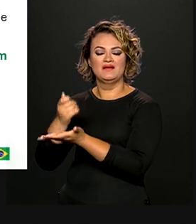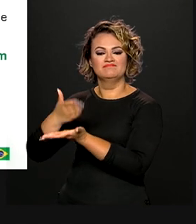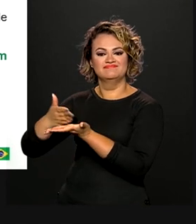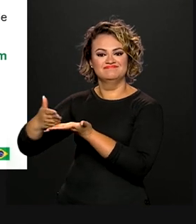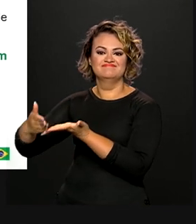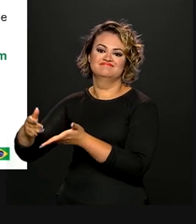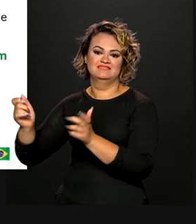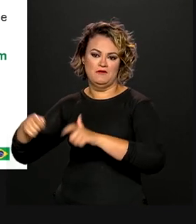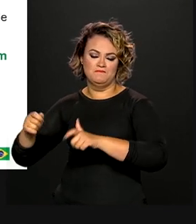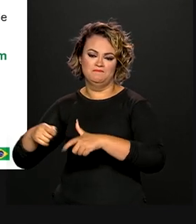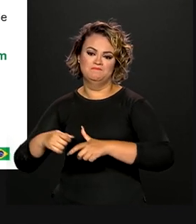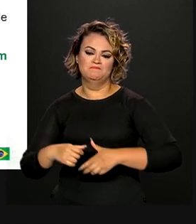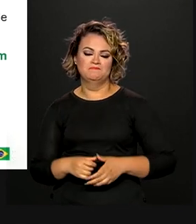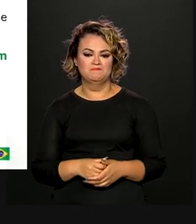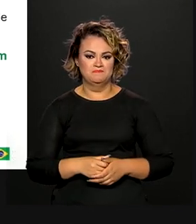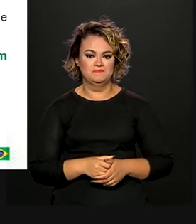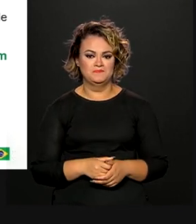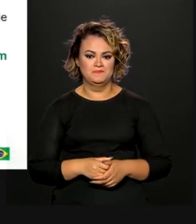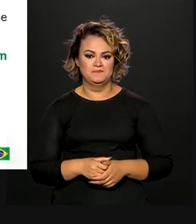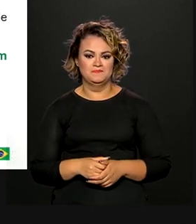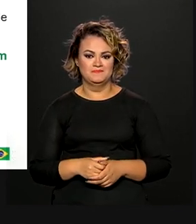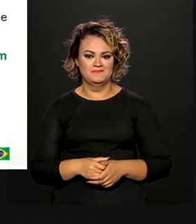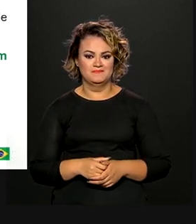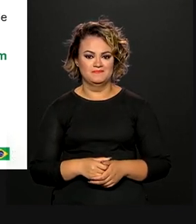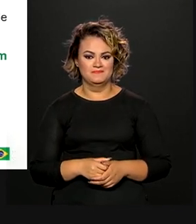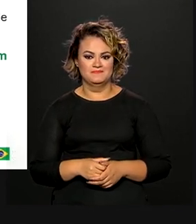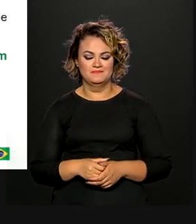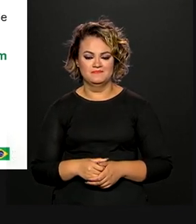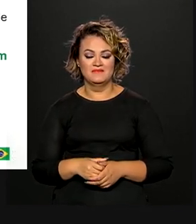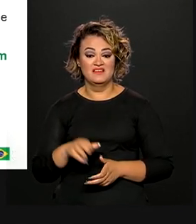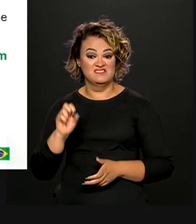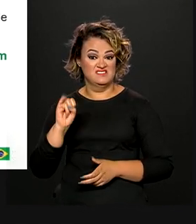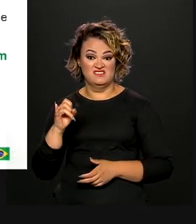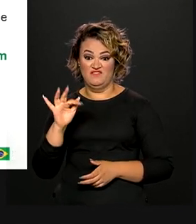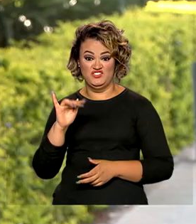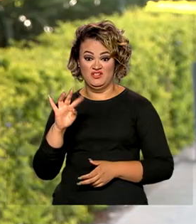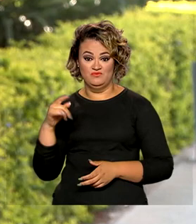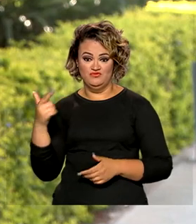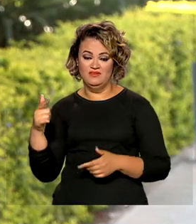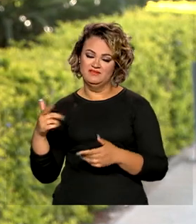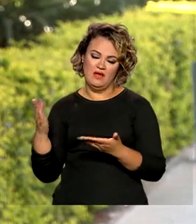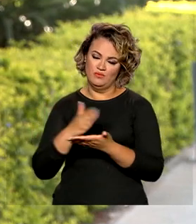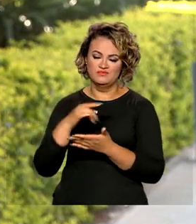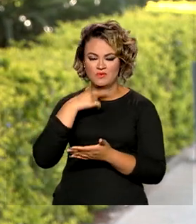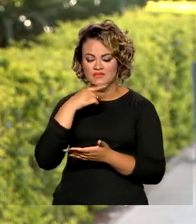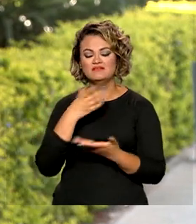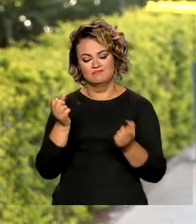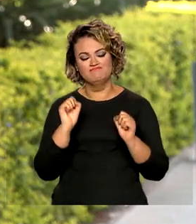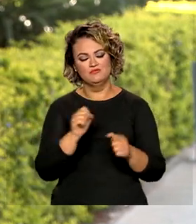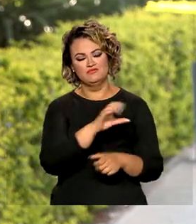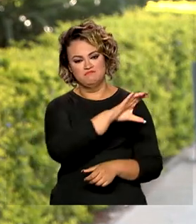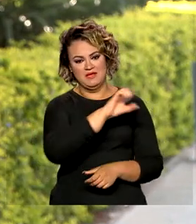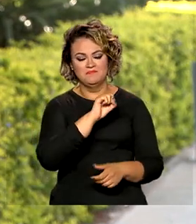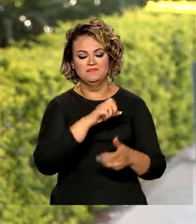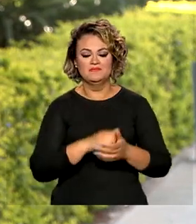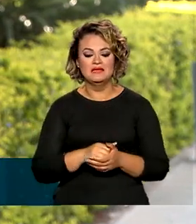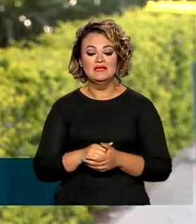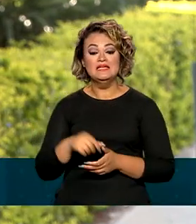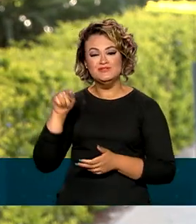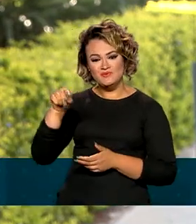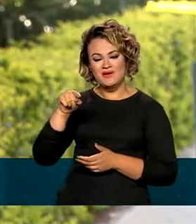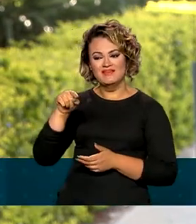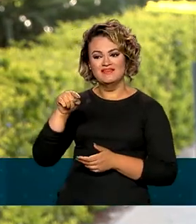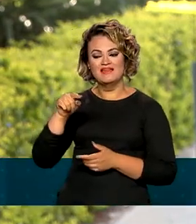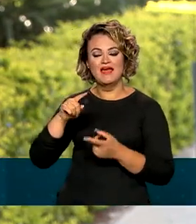essa família não conseguiria sem essa medida. Na prática, a medida institui uma espécie de